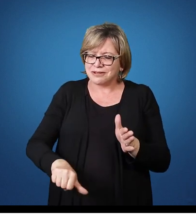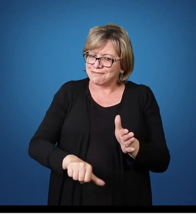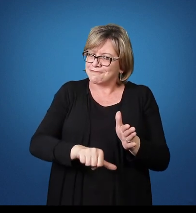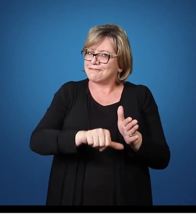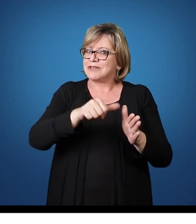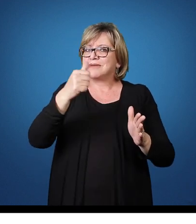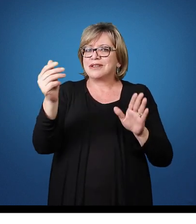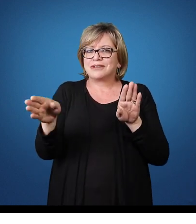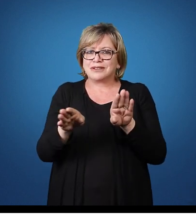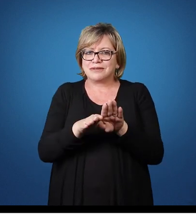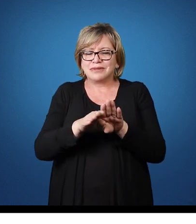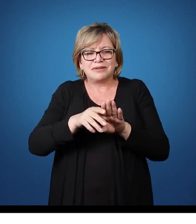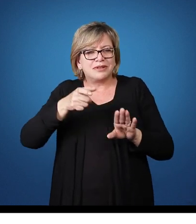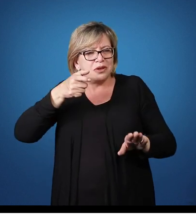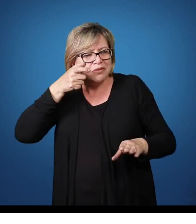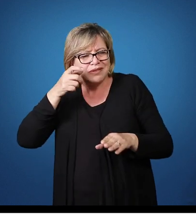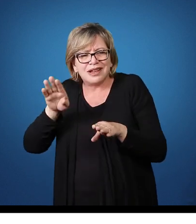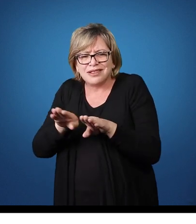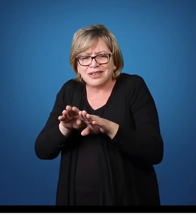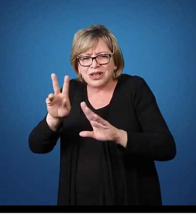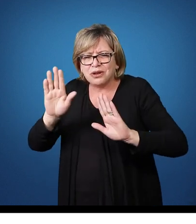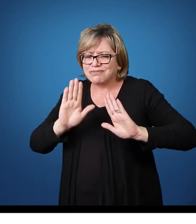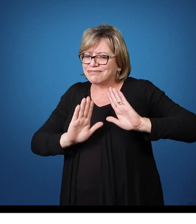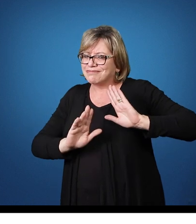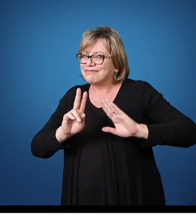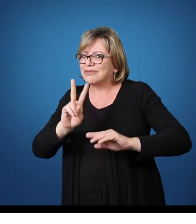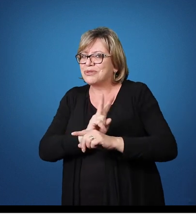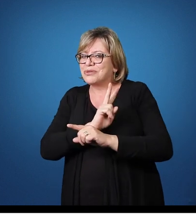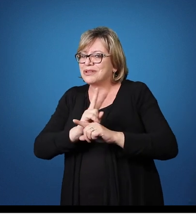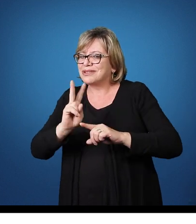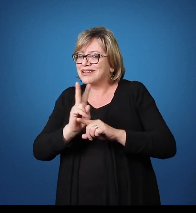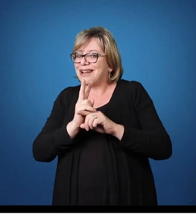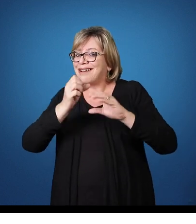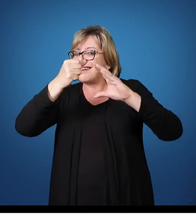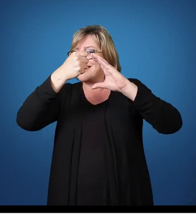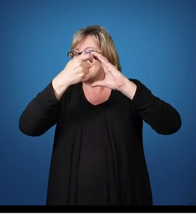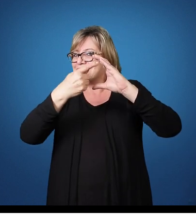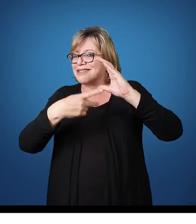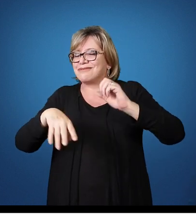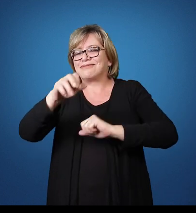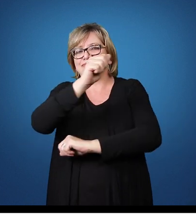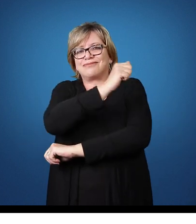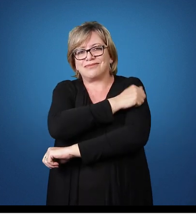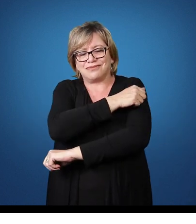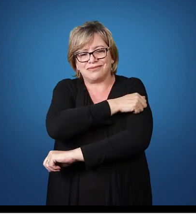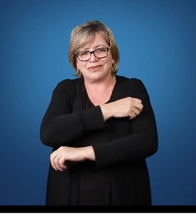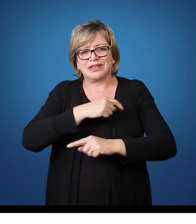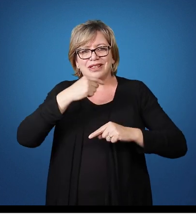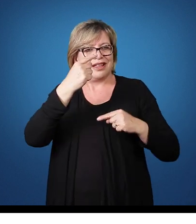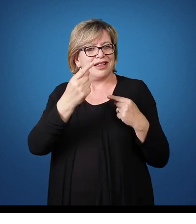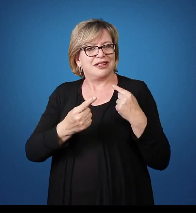Também observar Cuidar dessa individualidade do aluno A partir de então Eu faço algumas